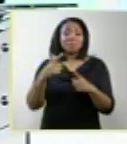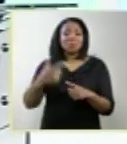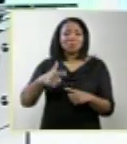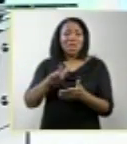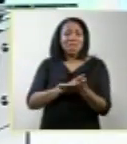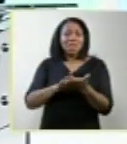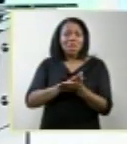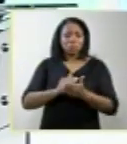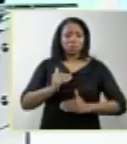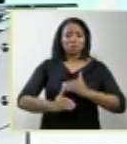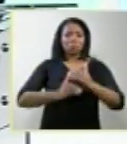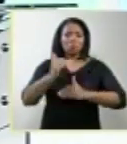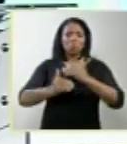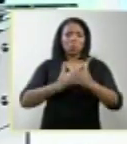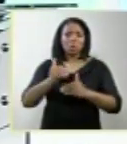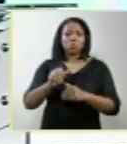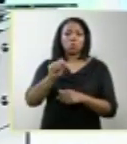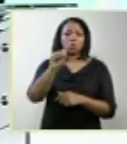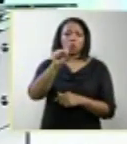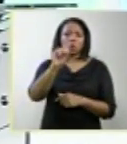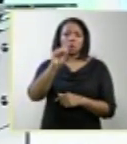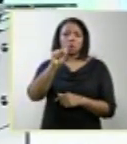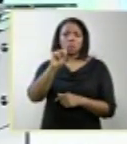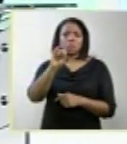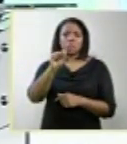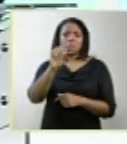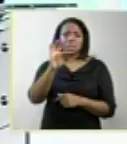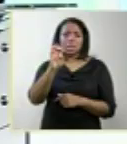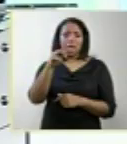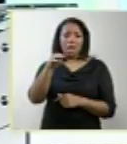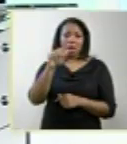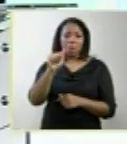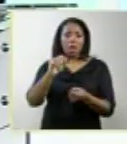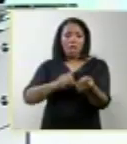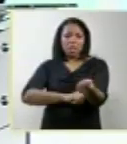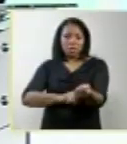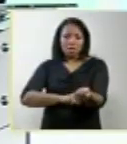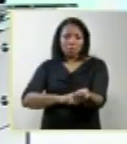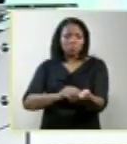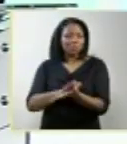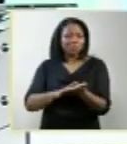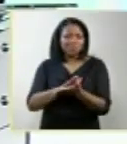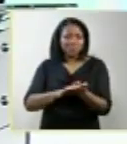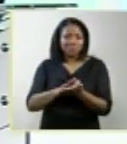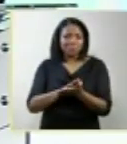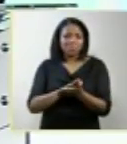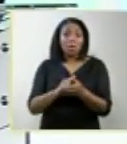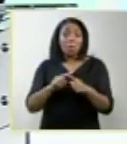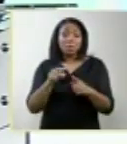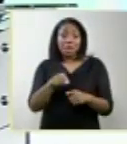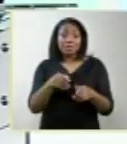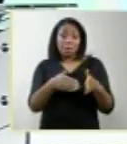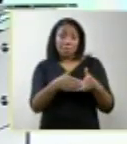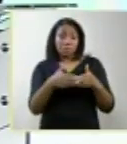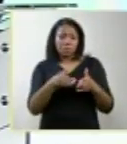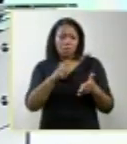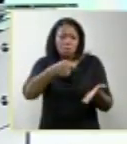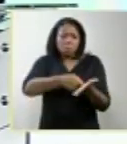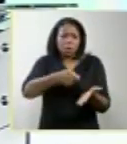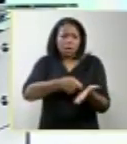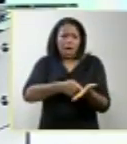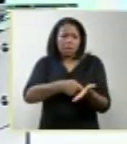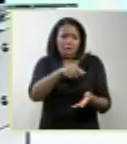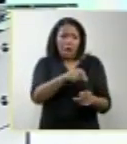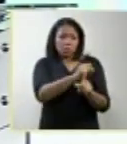sistema nervoso central. Então é claro que o deferimento desse pedido, não vamos obrigar a